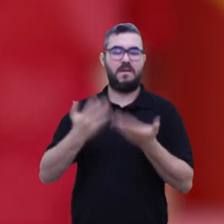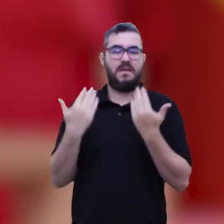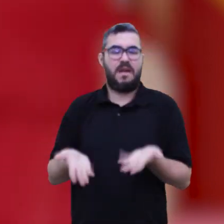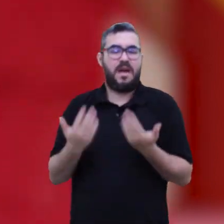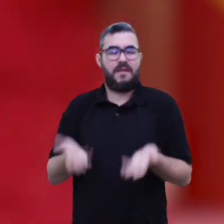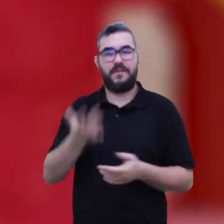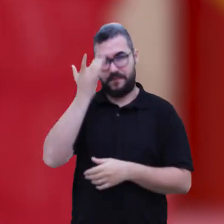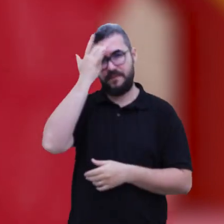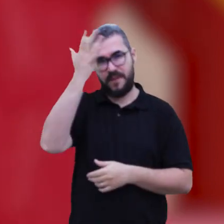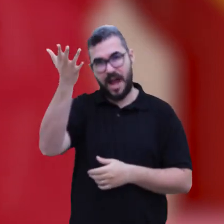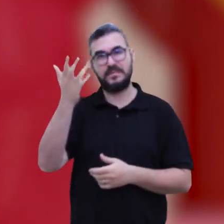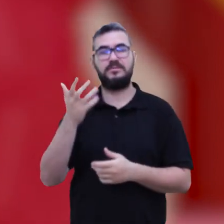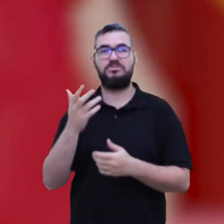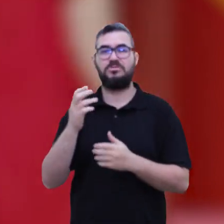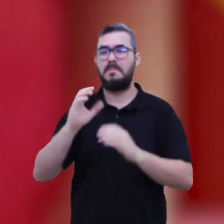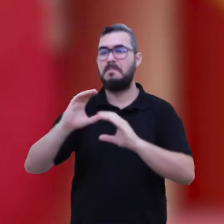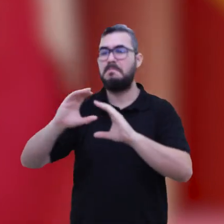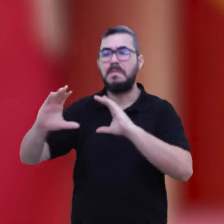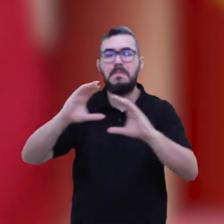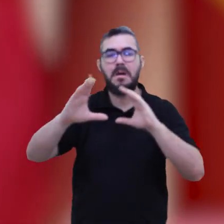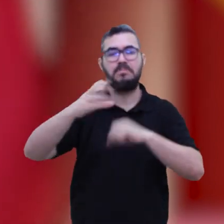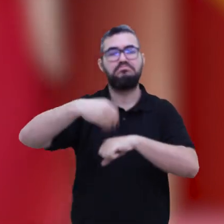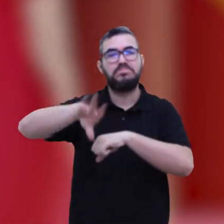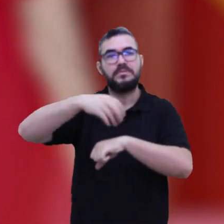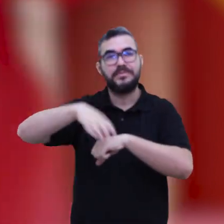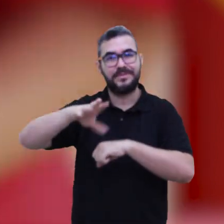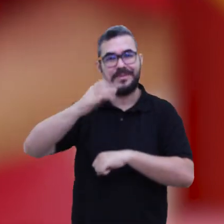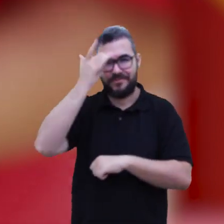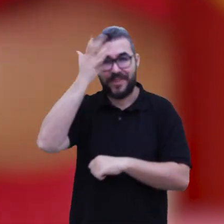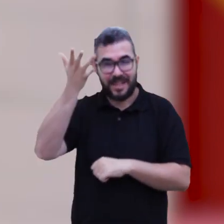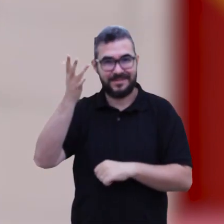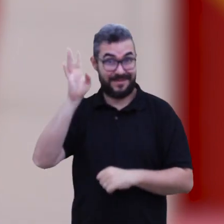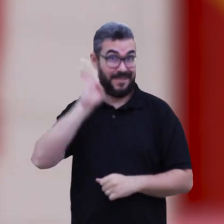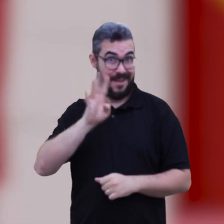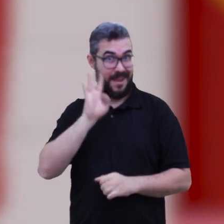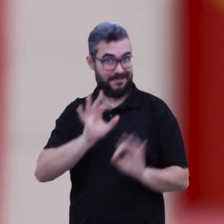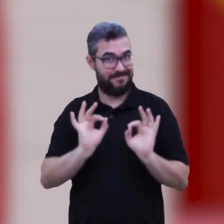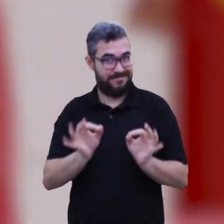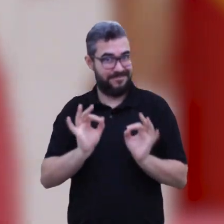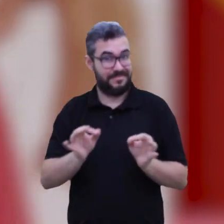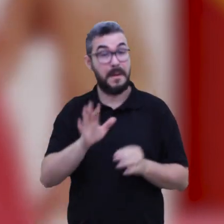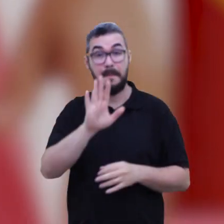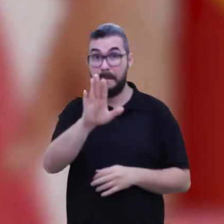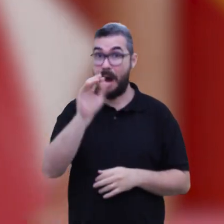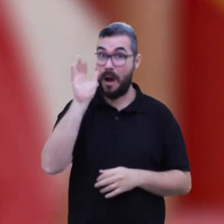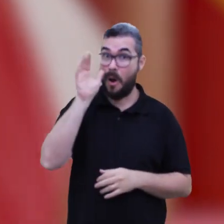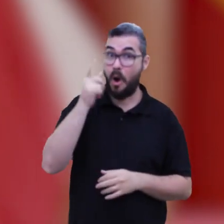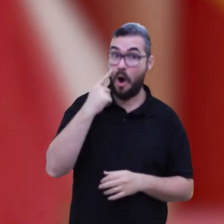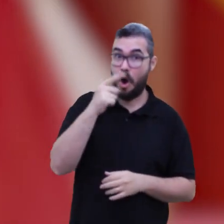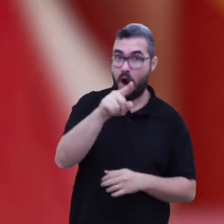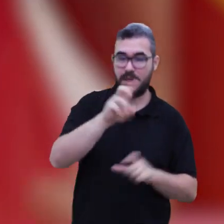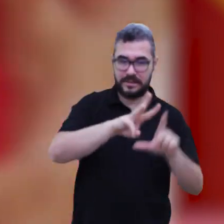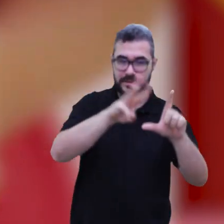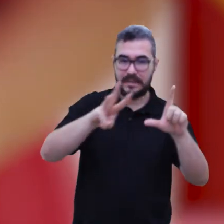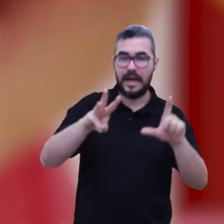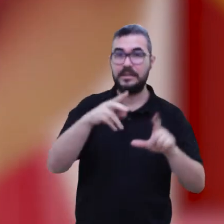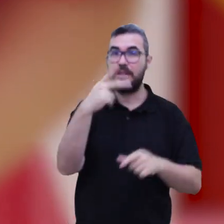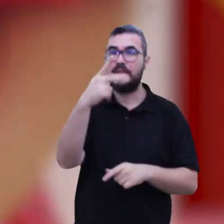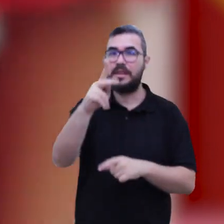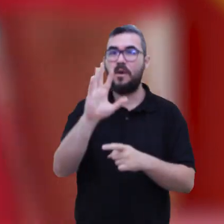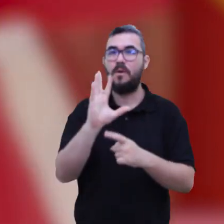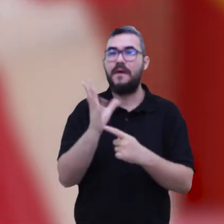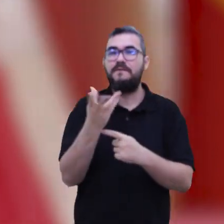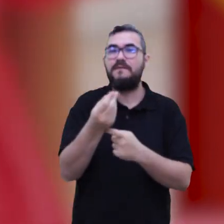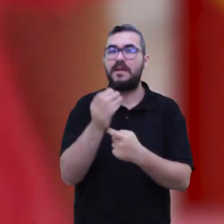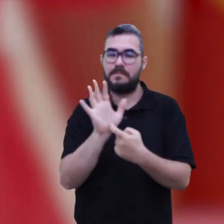de diversas áreas possam entender a sua pesquisa. Assim a informação vai circular muito mais. Legal, né? Mas antes de se inscrever, só tem que conferir lá no edital em que você está